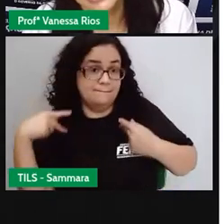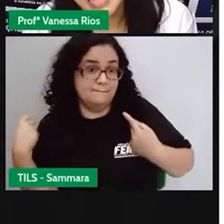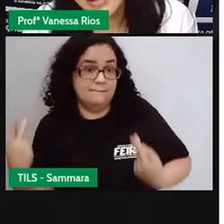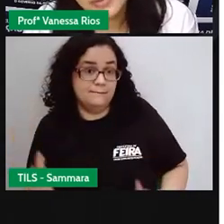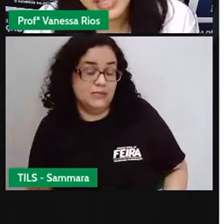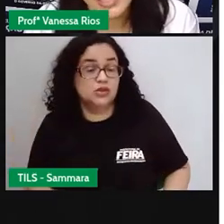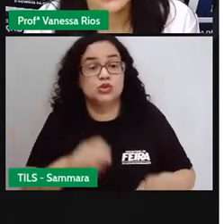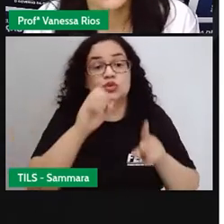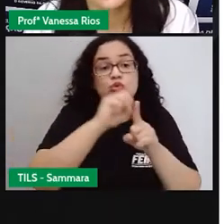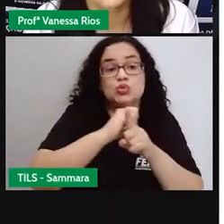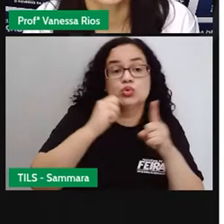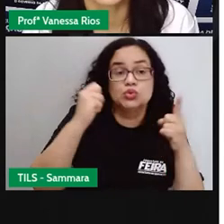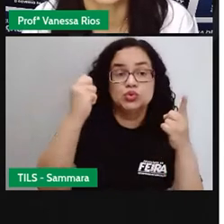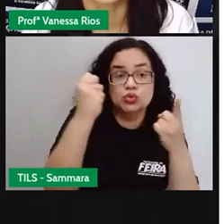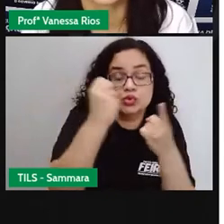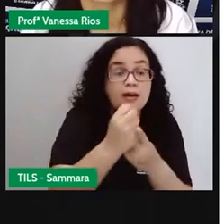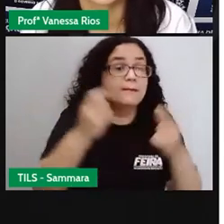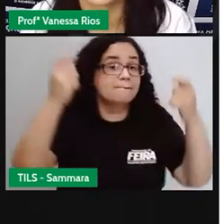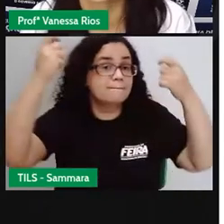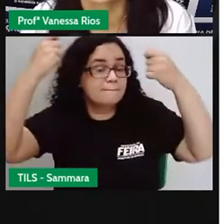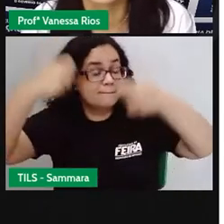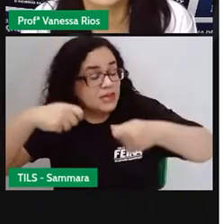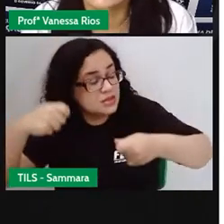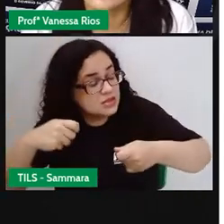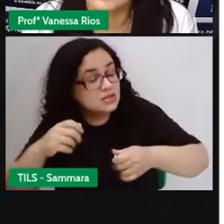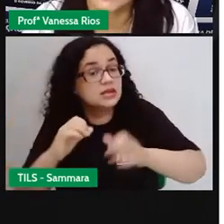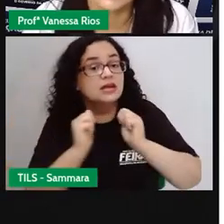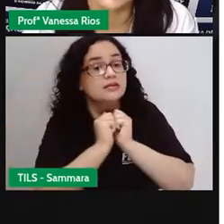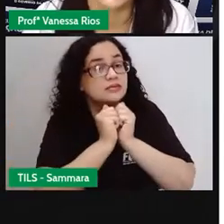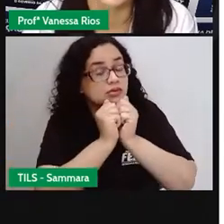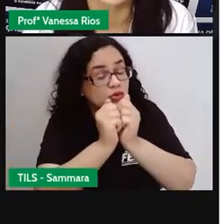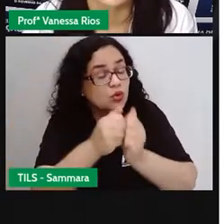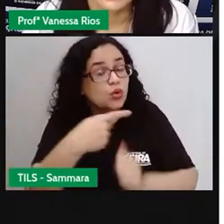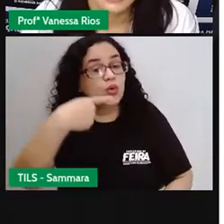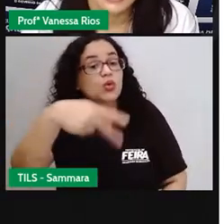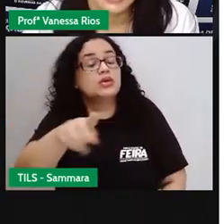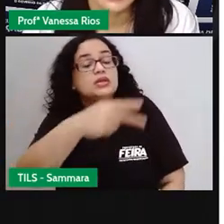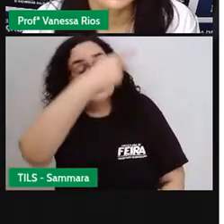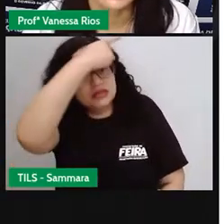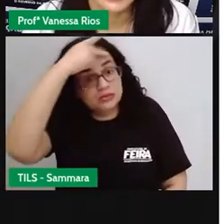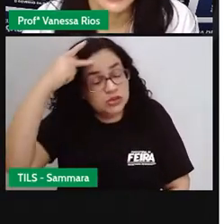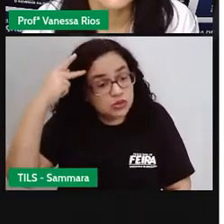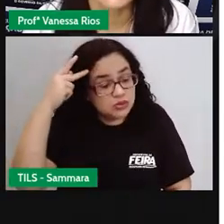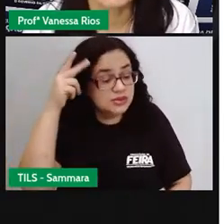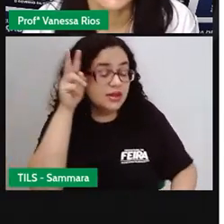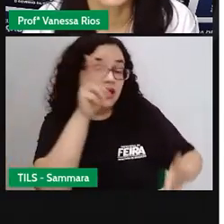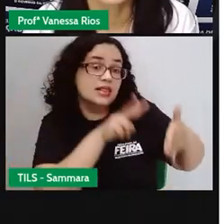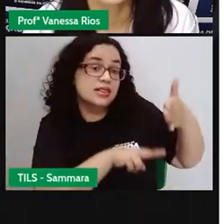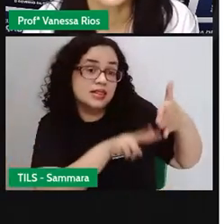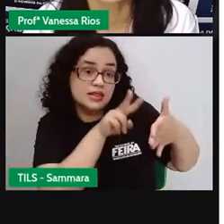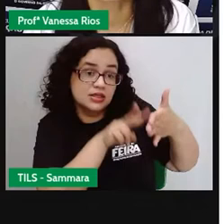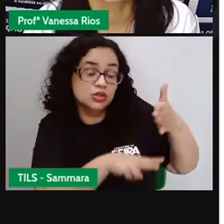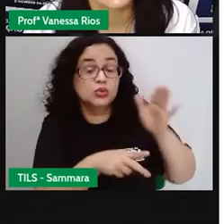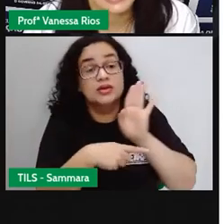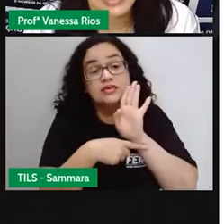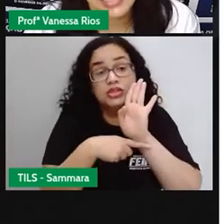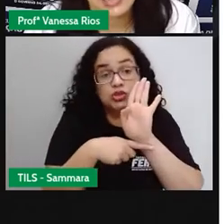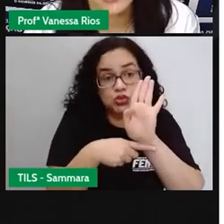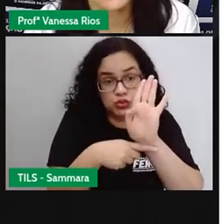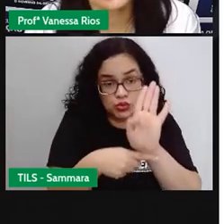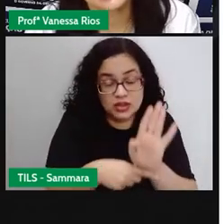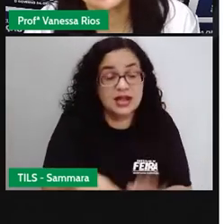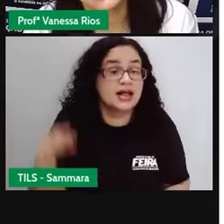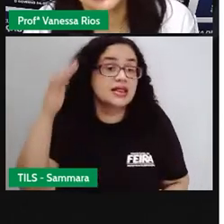social, né? É um ser que precisa interagir com outras pessoas. E a leitura é algo que vai nos ajudar